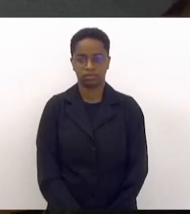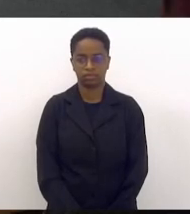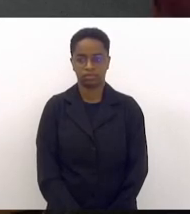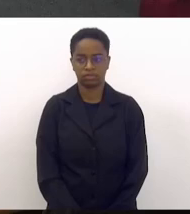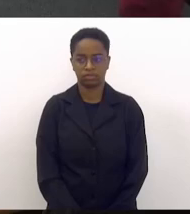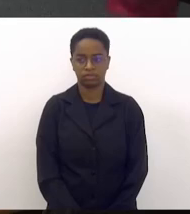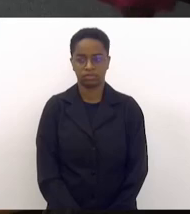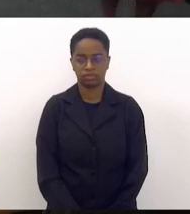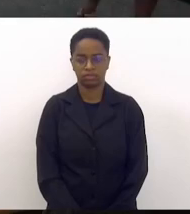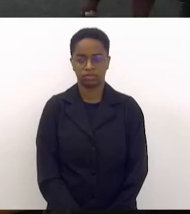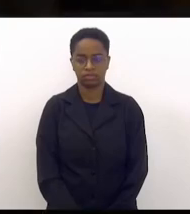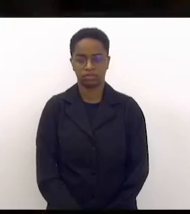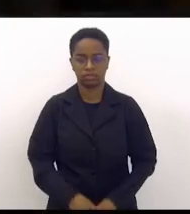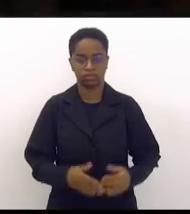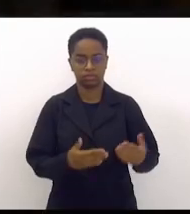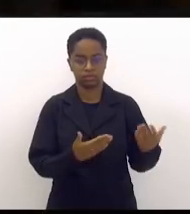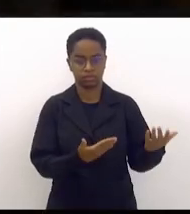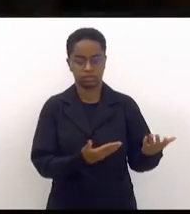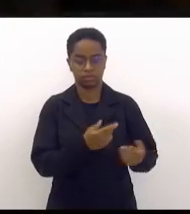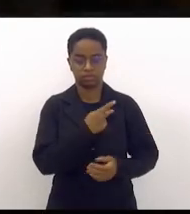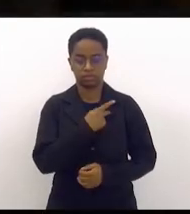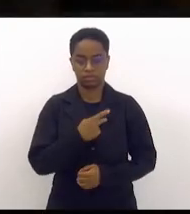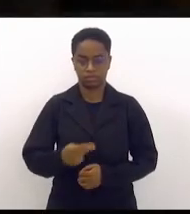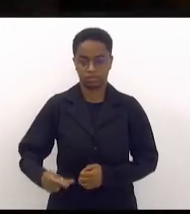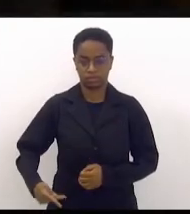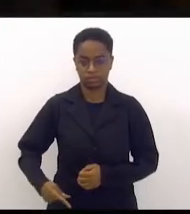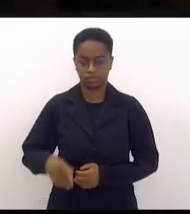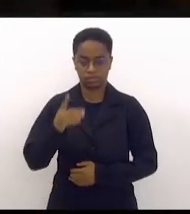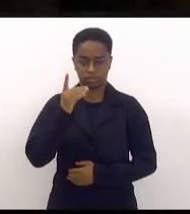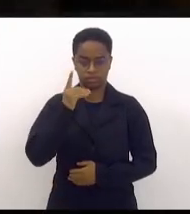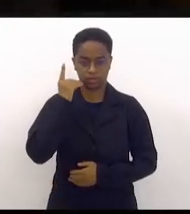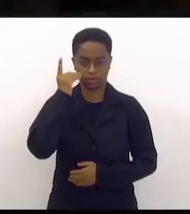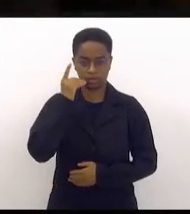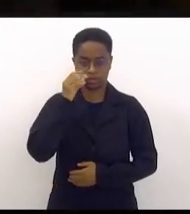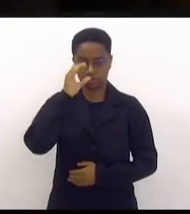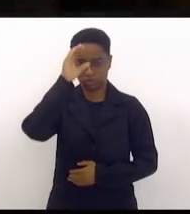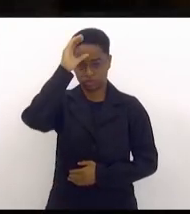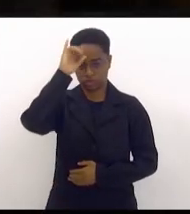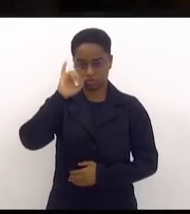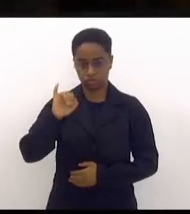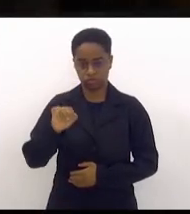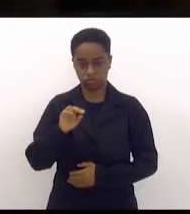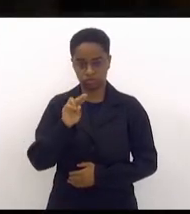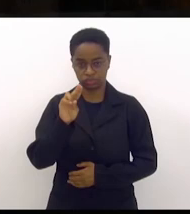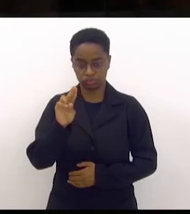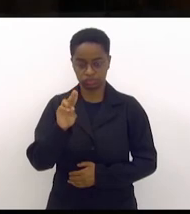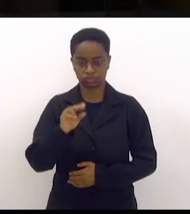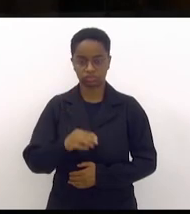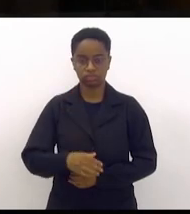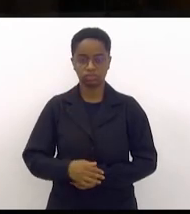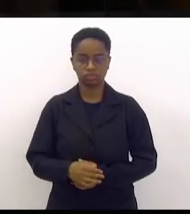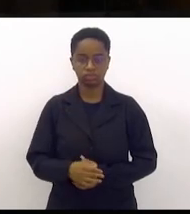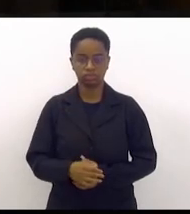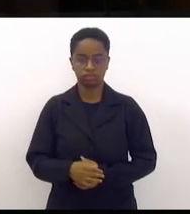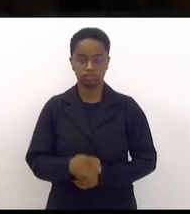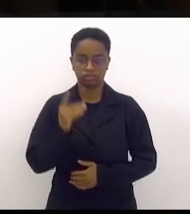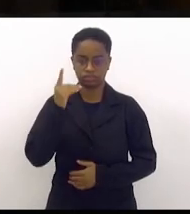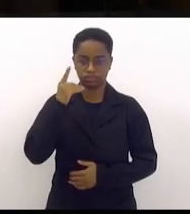Senhora Presidente, Deputada Tia Ju, Deputada